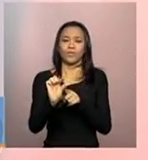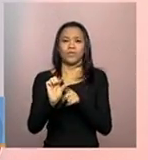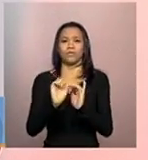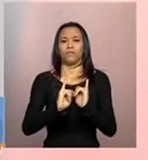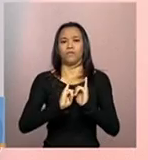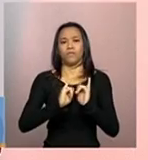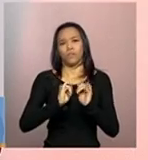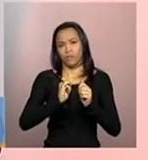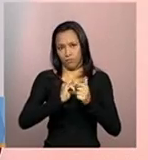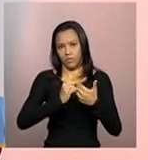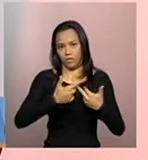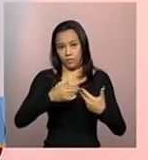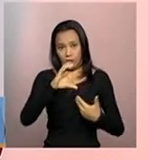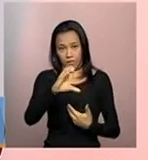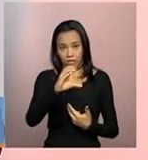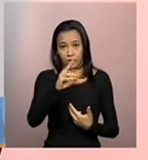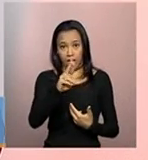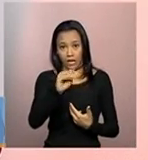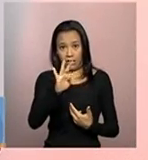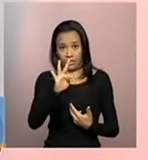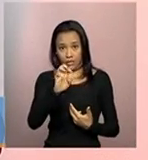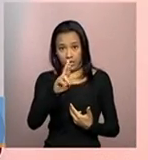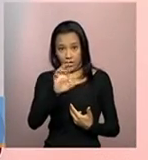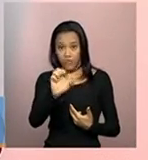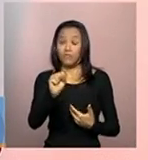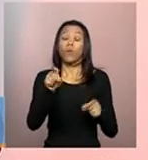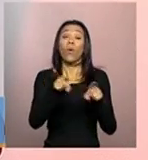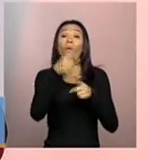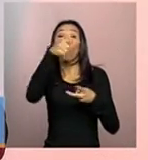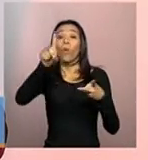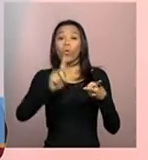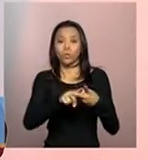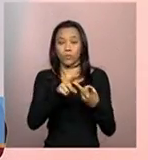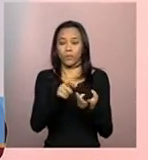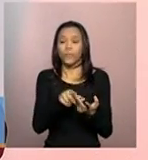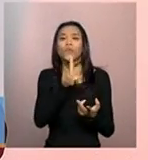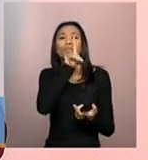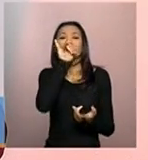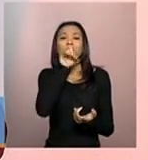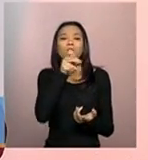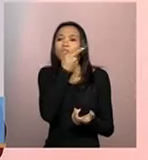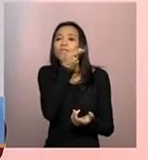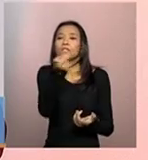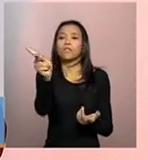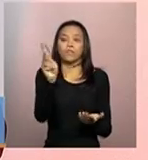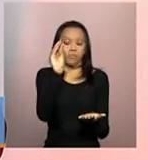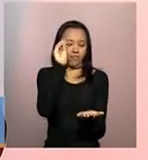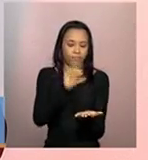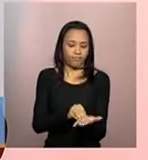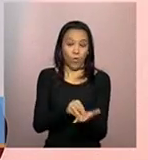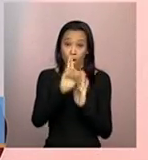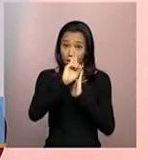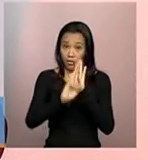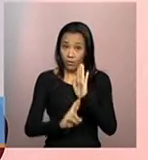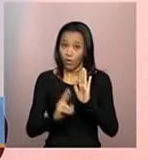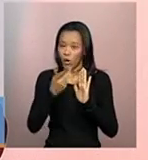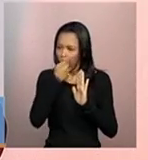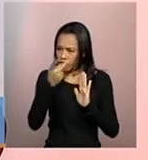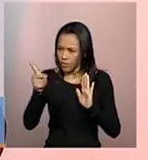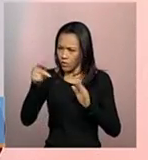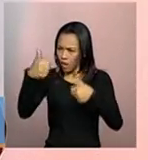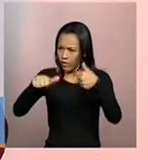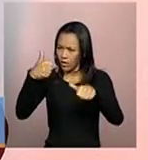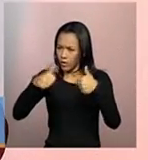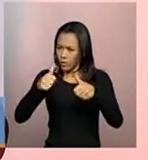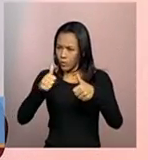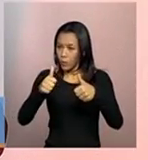questões muito importantes. O agendamento de visita, você faz o agendamento e a inclusão do parecer é obrigatória. Então, não esqueça de incluir esse parecer.